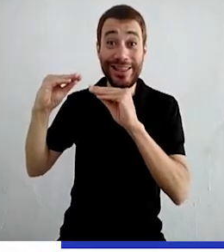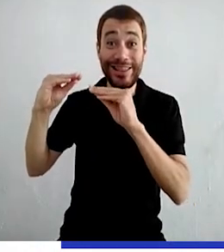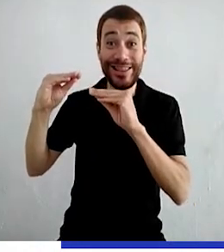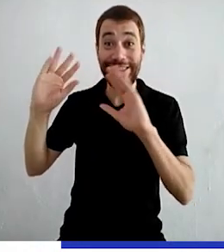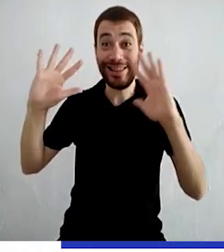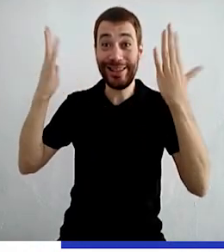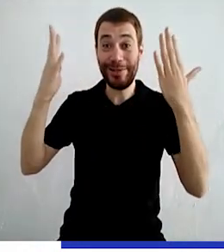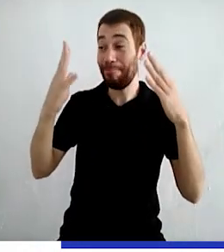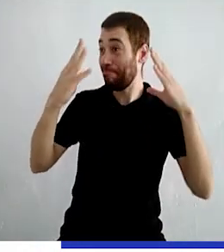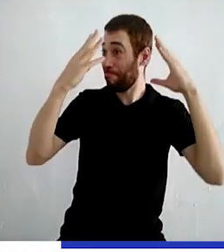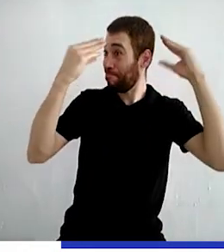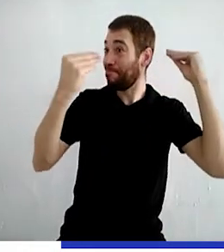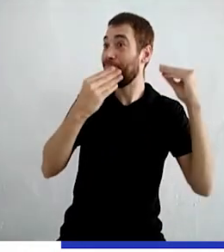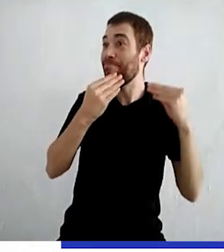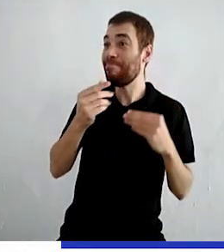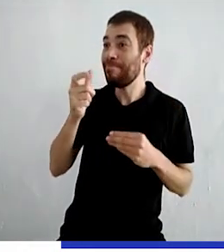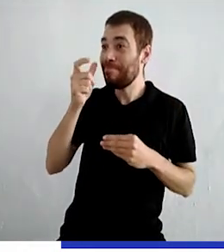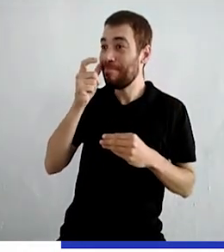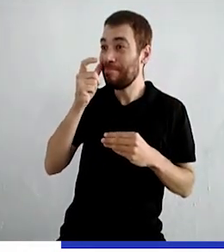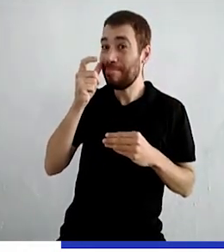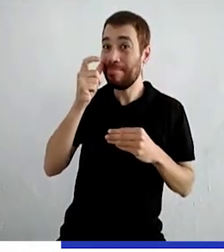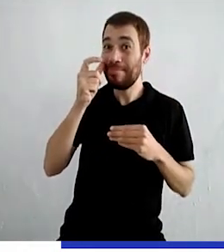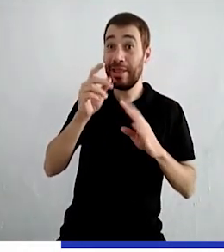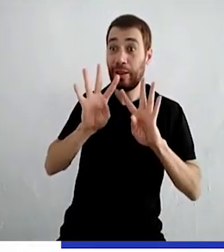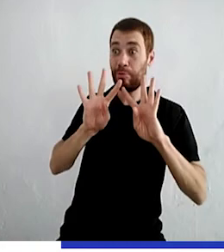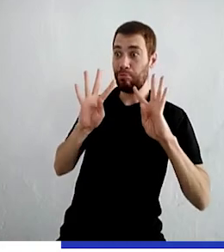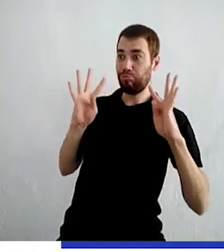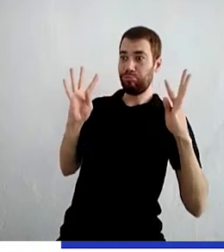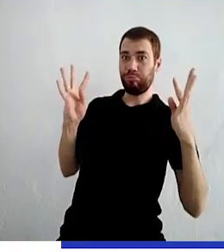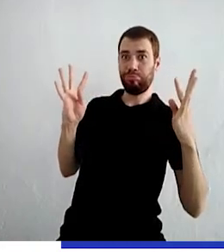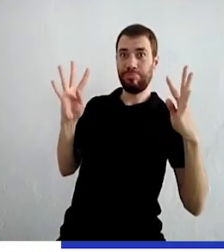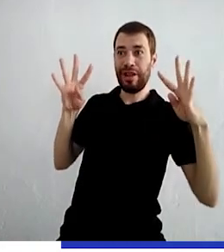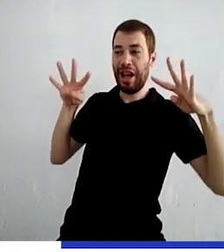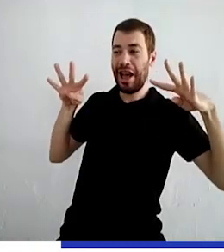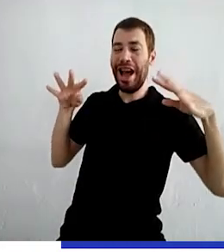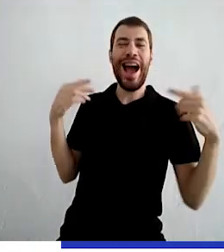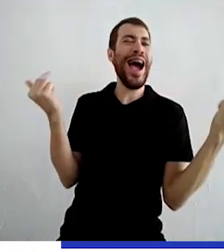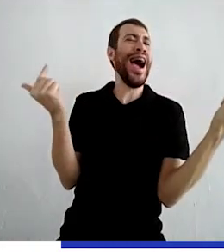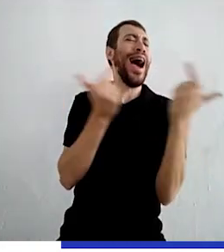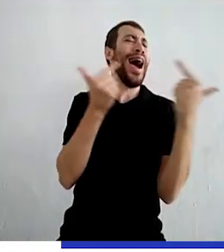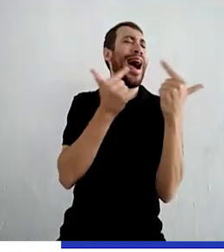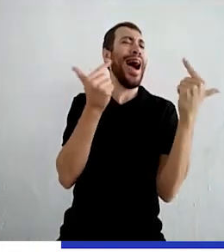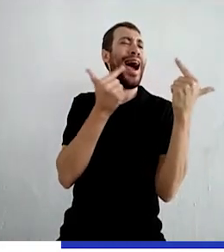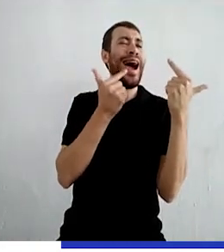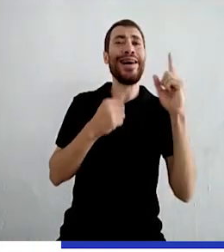veio assistir bicho de palha, cercada pela criadagem, que ria.